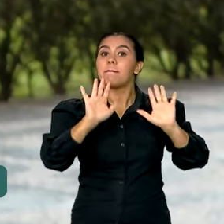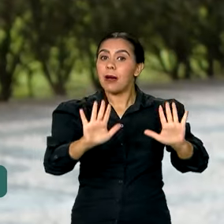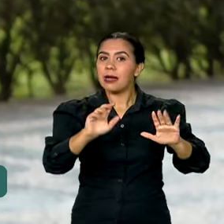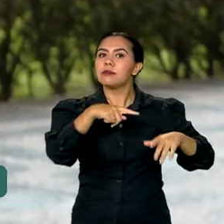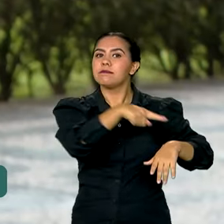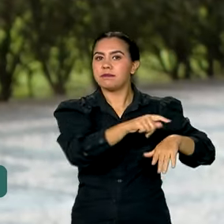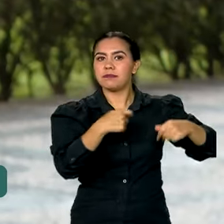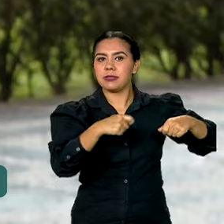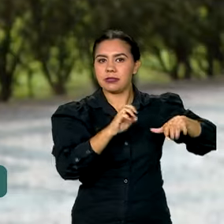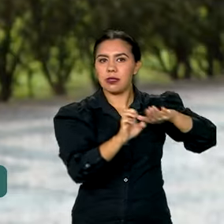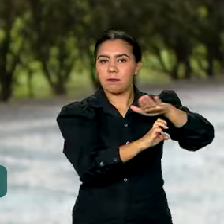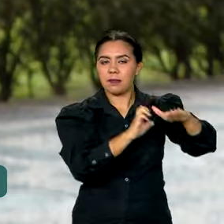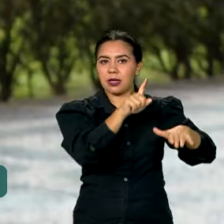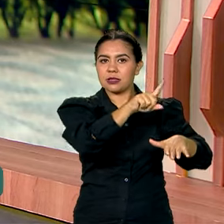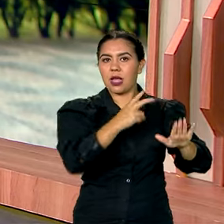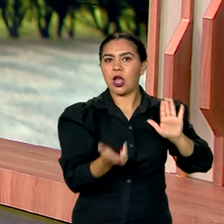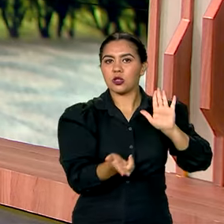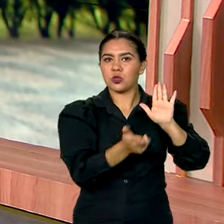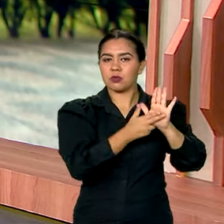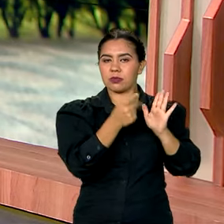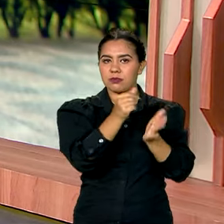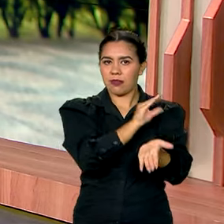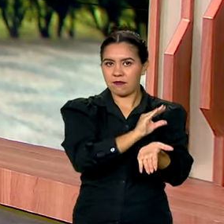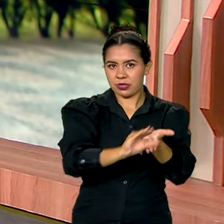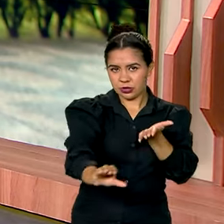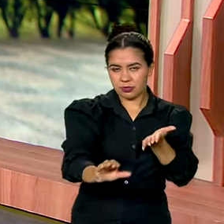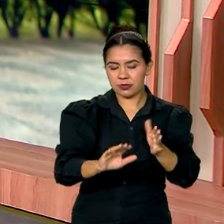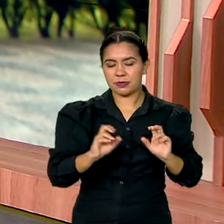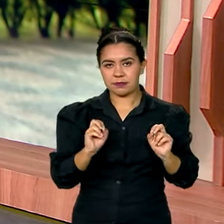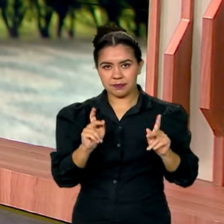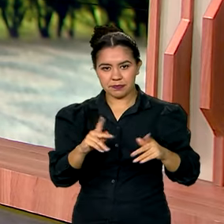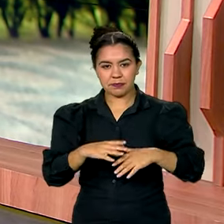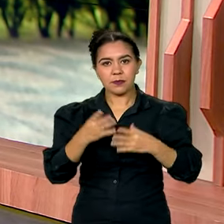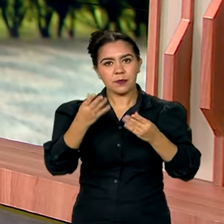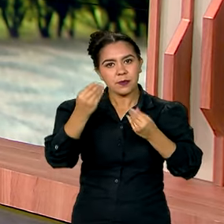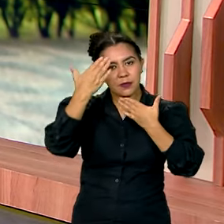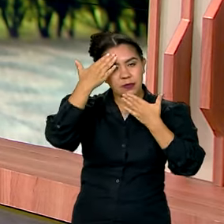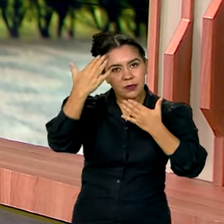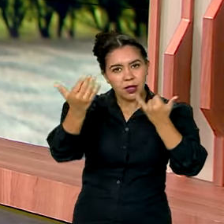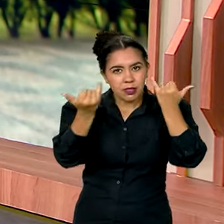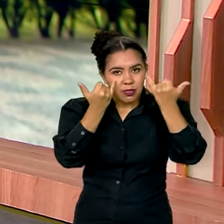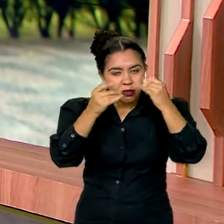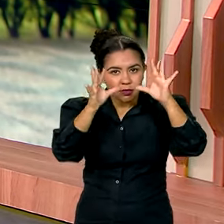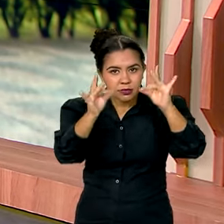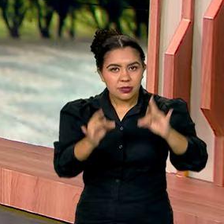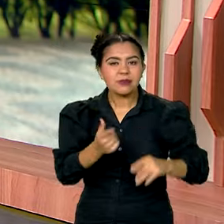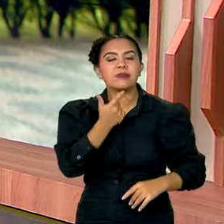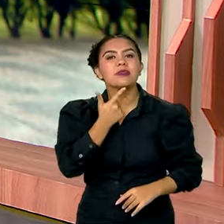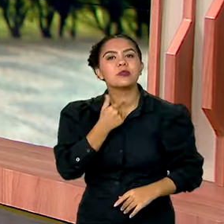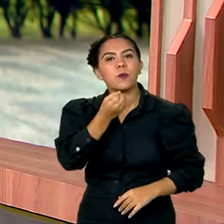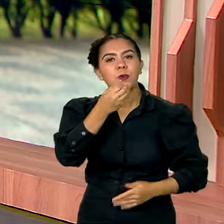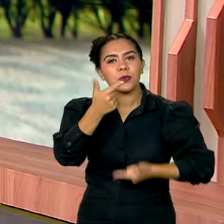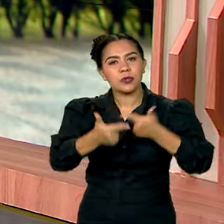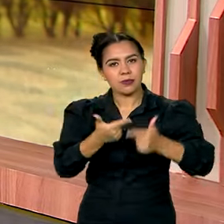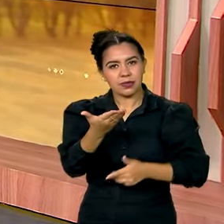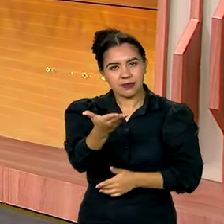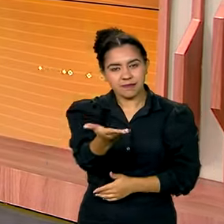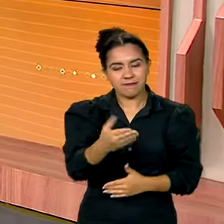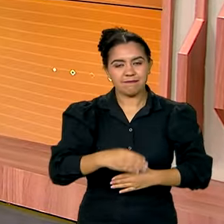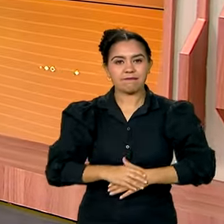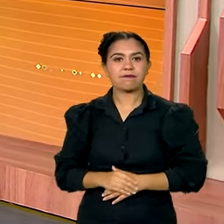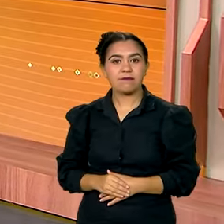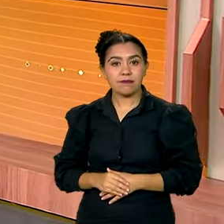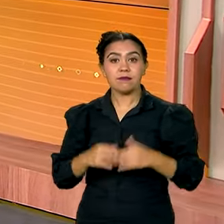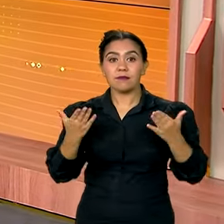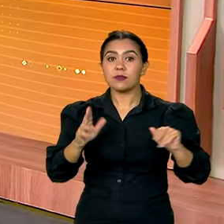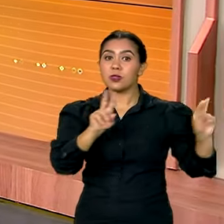o investimento. A gente volta com você. Ok, Alessandra. Muito obrigada pelas informações. Bom trabalho para você aí no Rio de Janeiro. E no